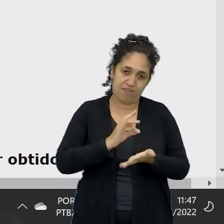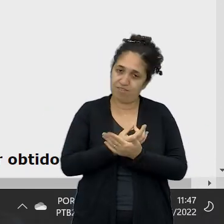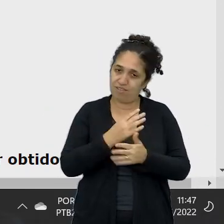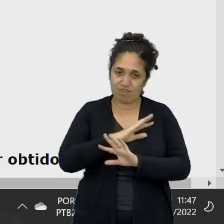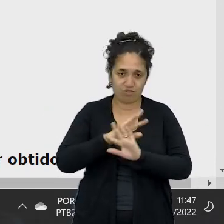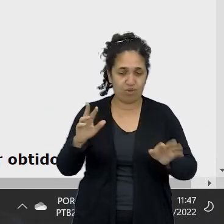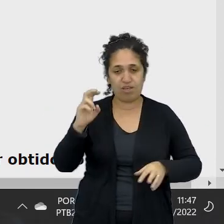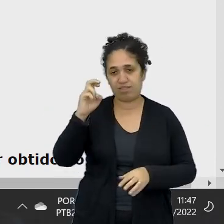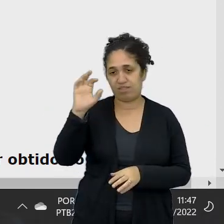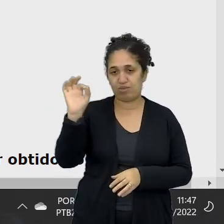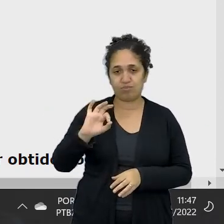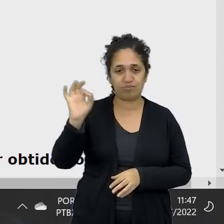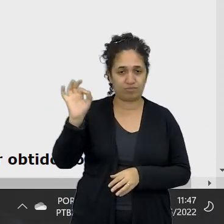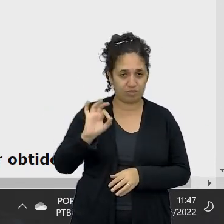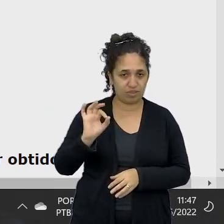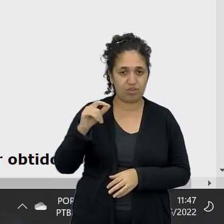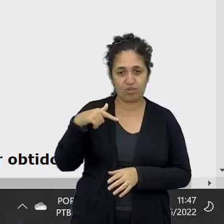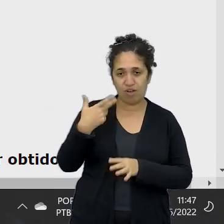5%,